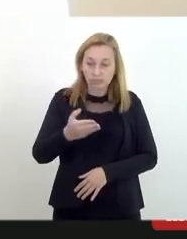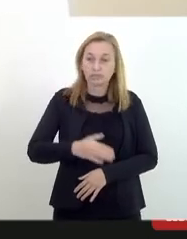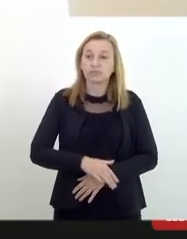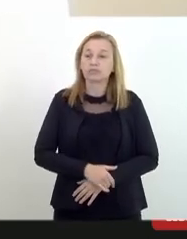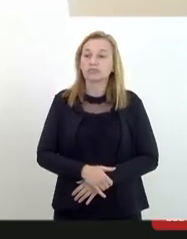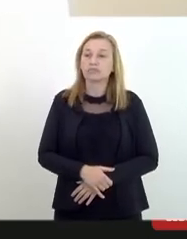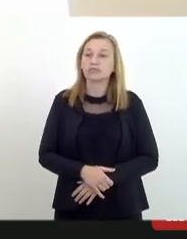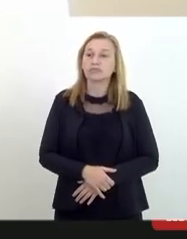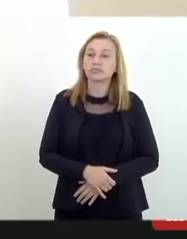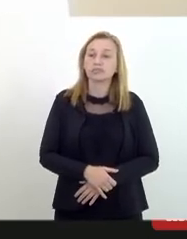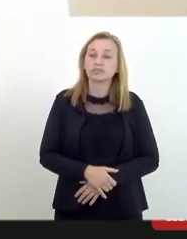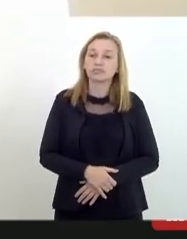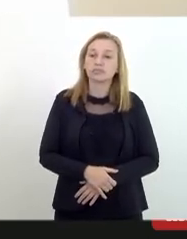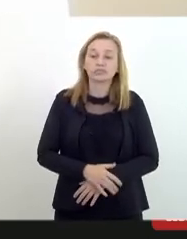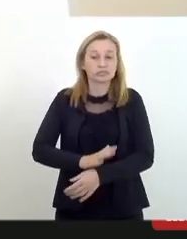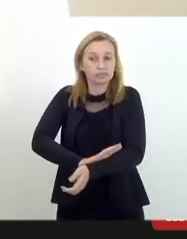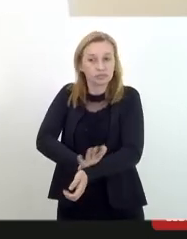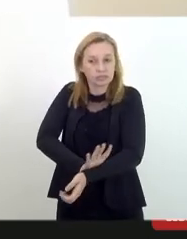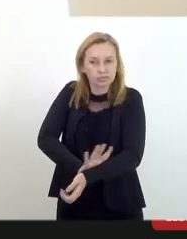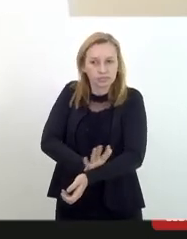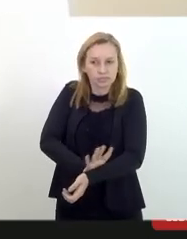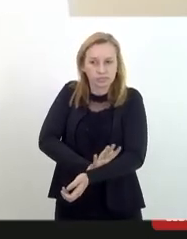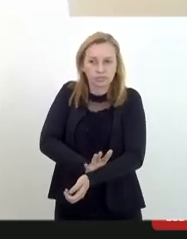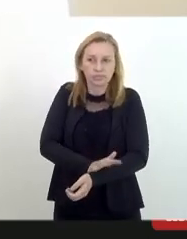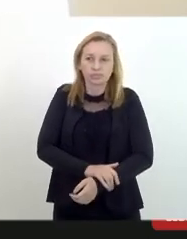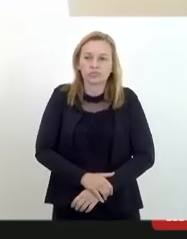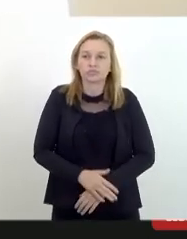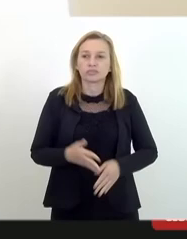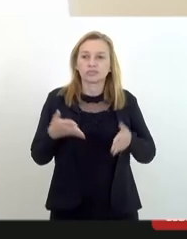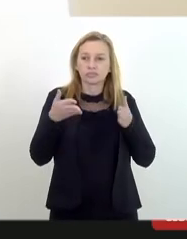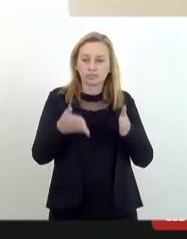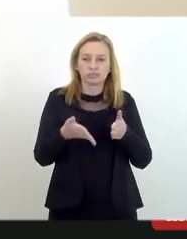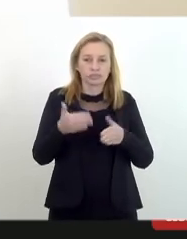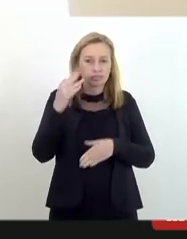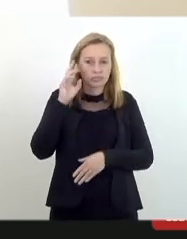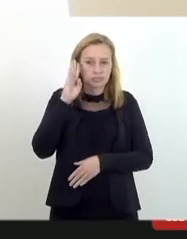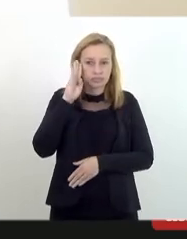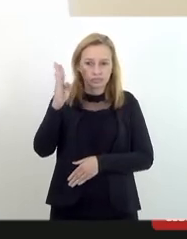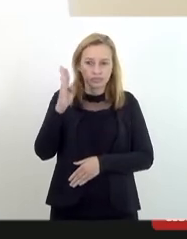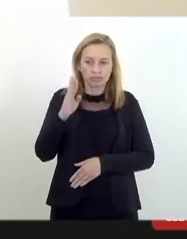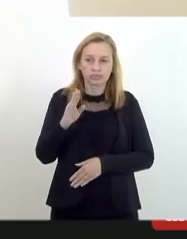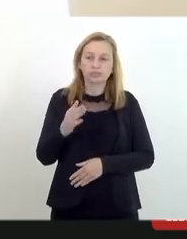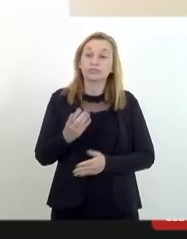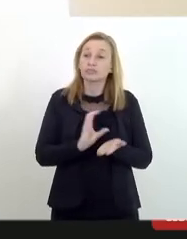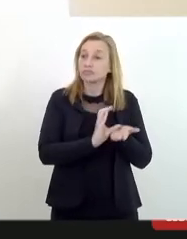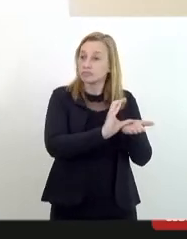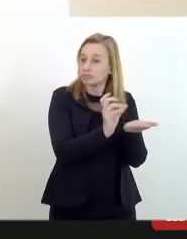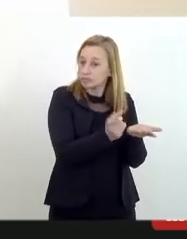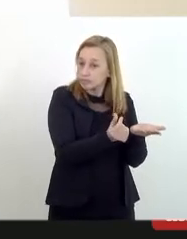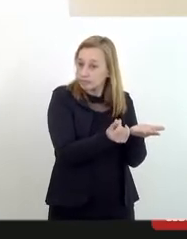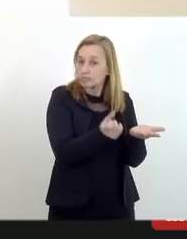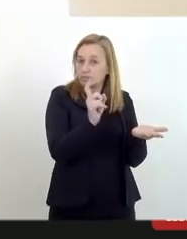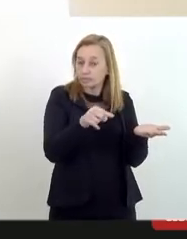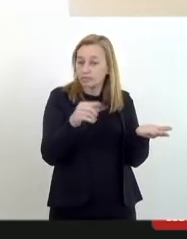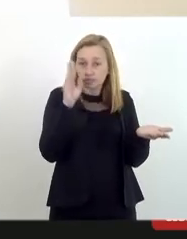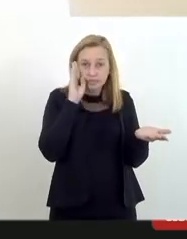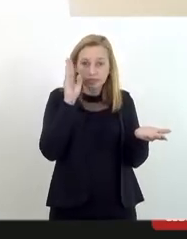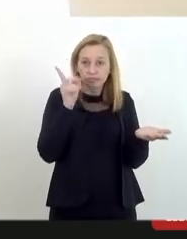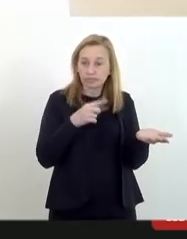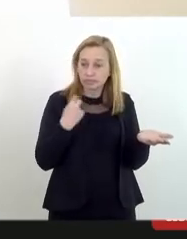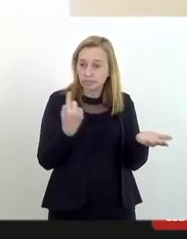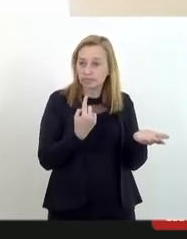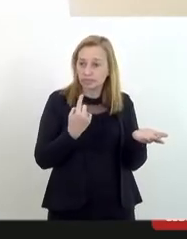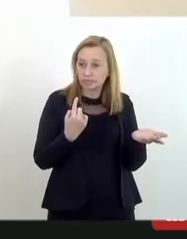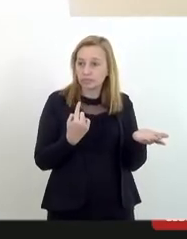a questão do racismo como um plano de fundo central e o quanto o orçamento pode ser uma ferramenta fundamental para que a gente possa